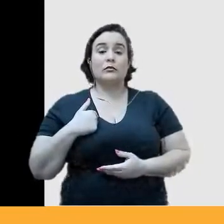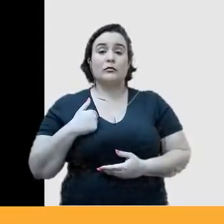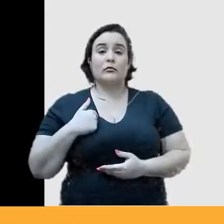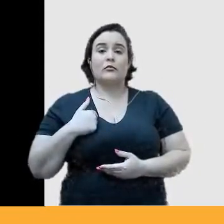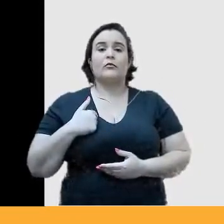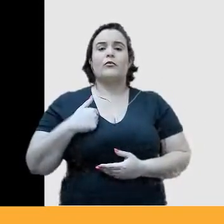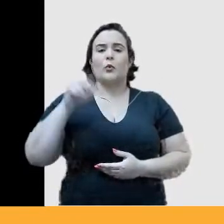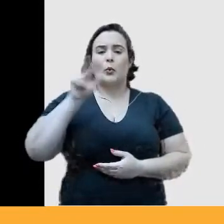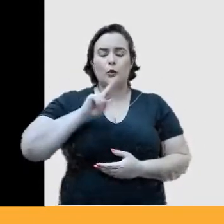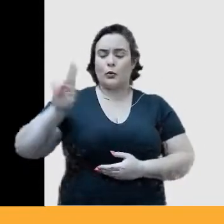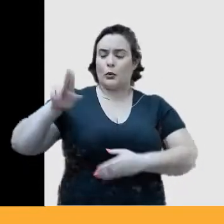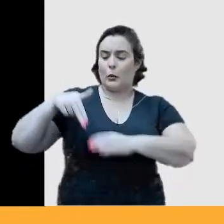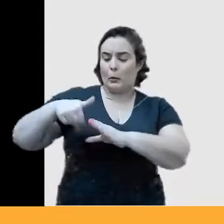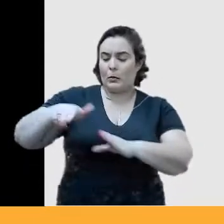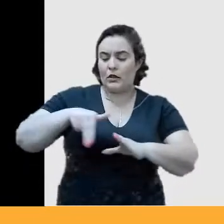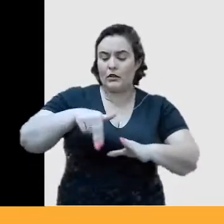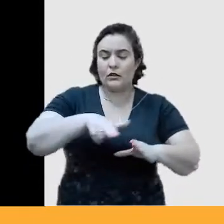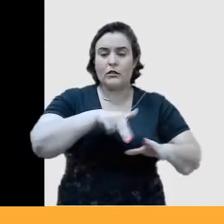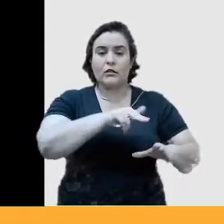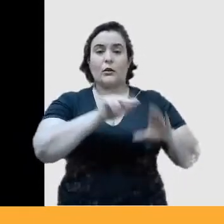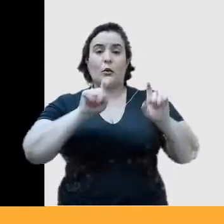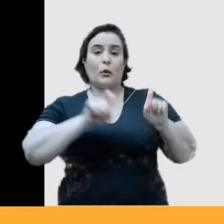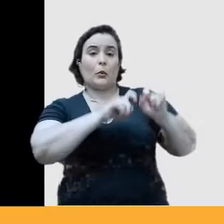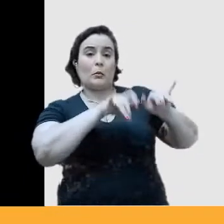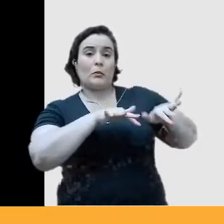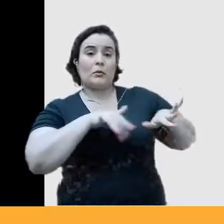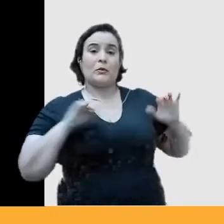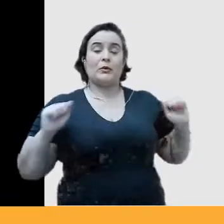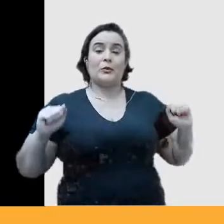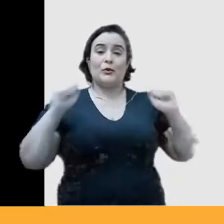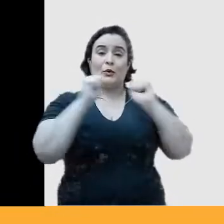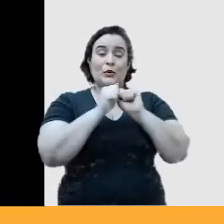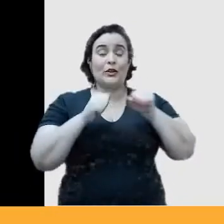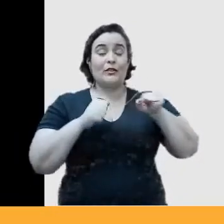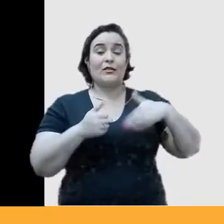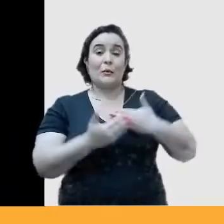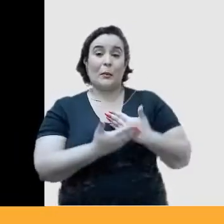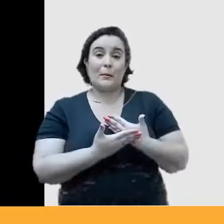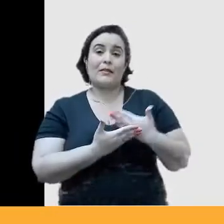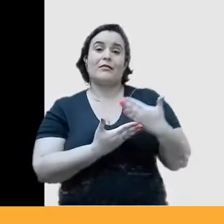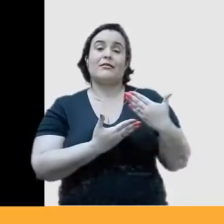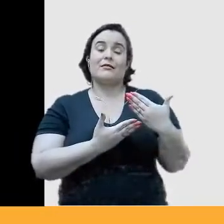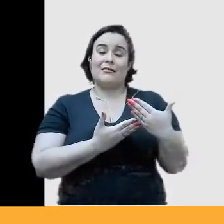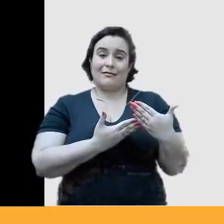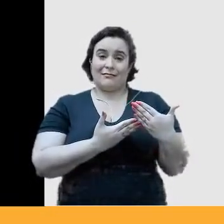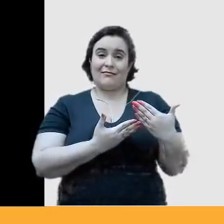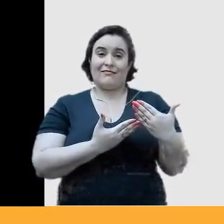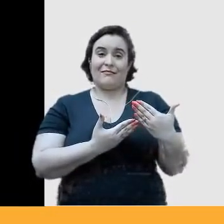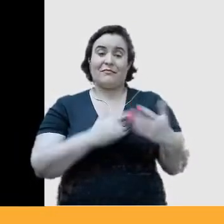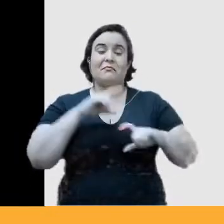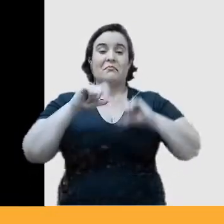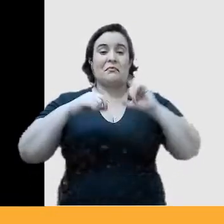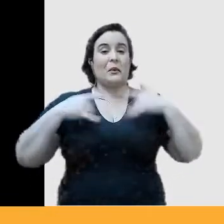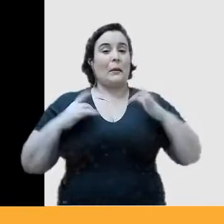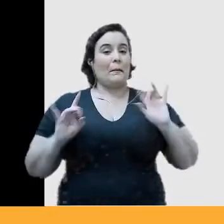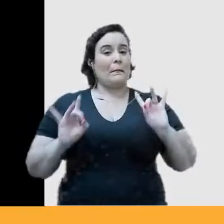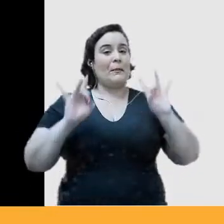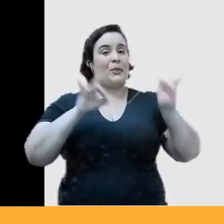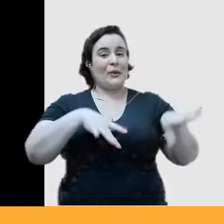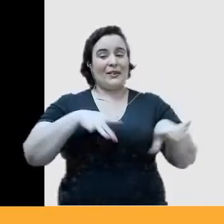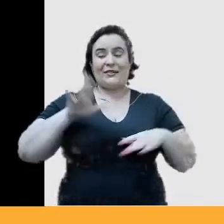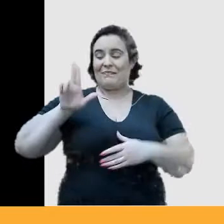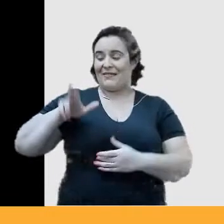pincéis e tal, e o computador do lado ali, é ali que eu comecei, então, saí do, abandonei os pincéis